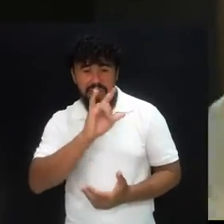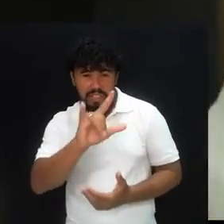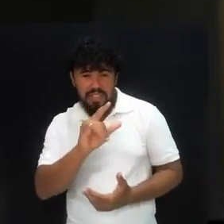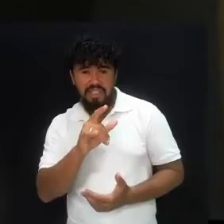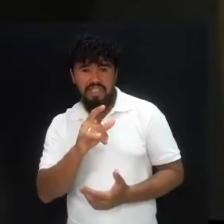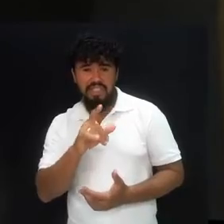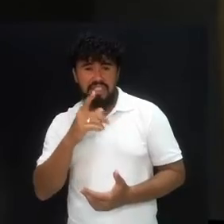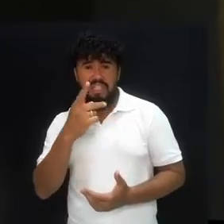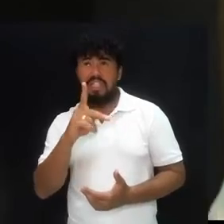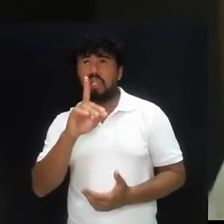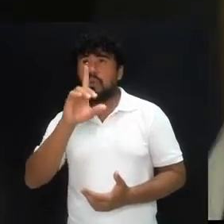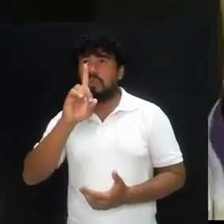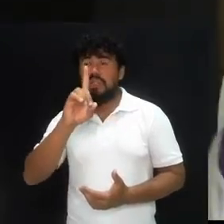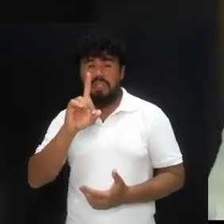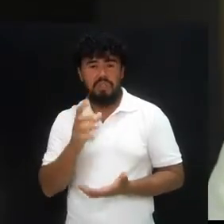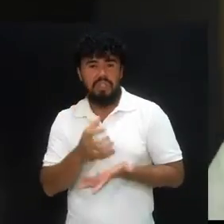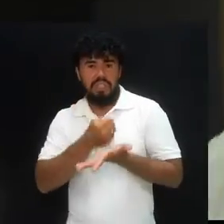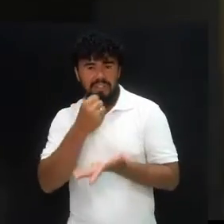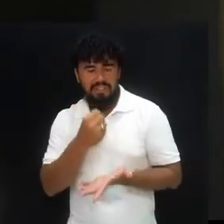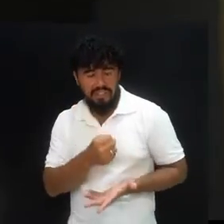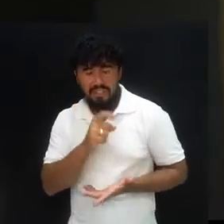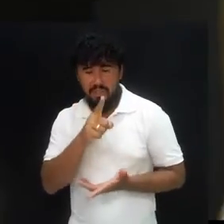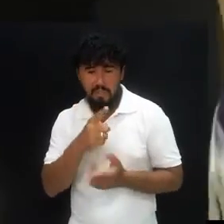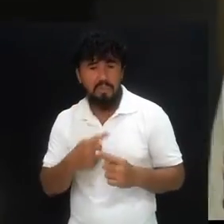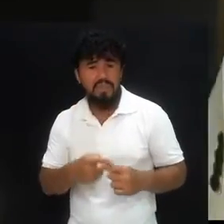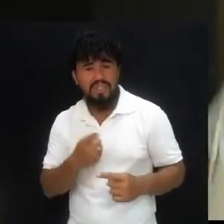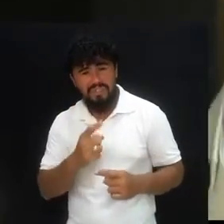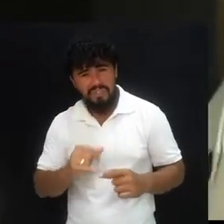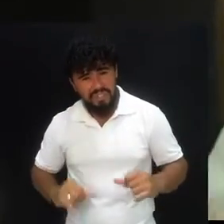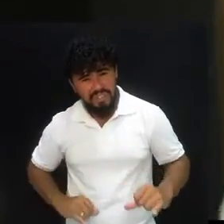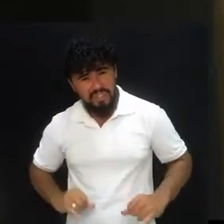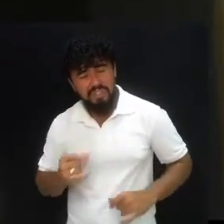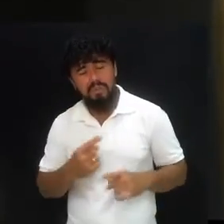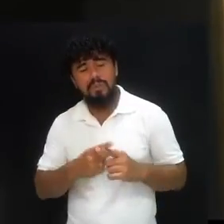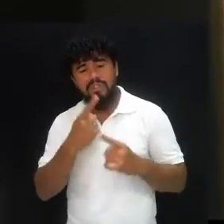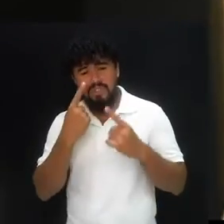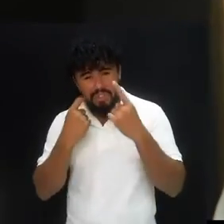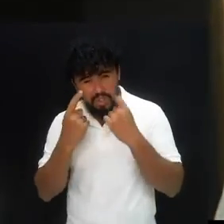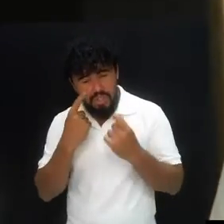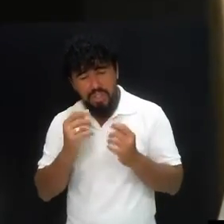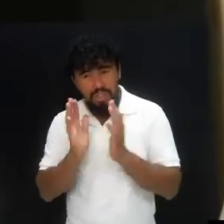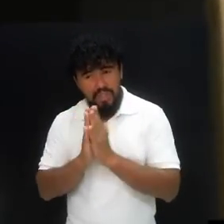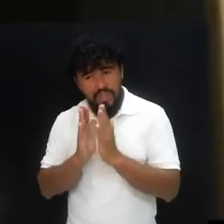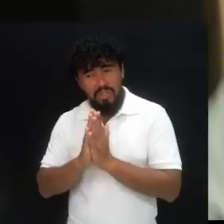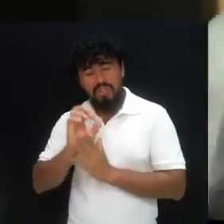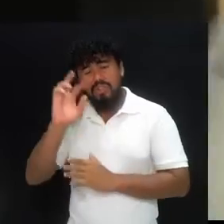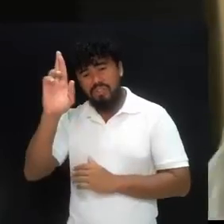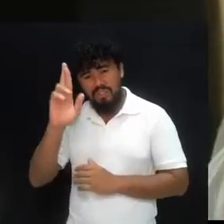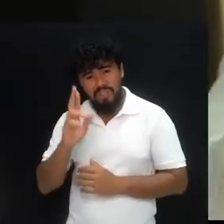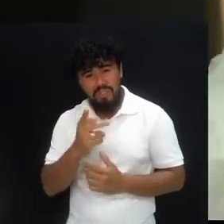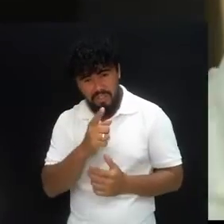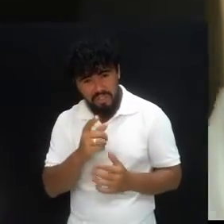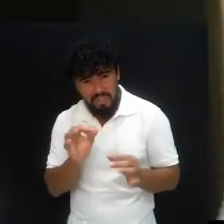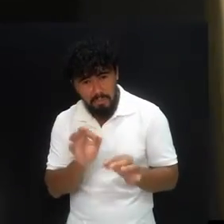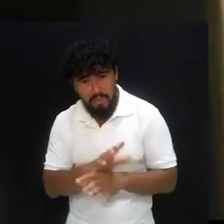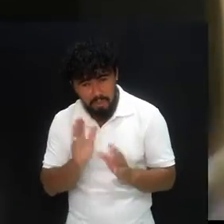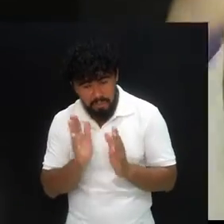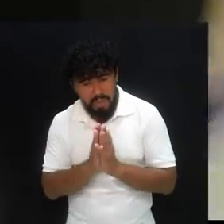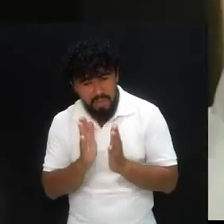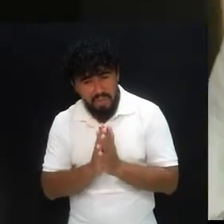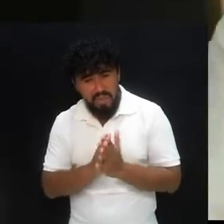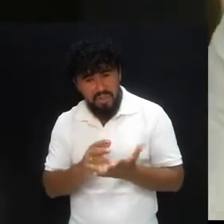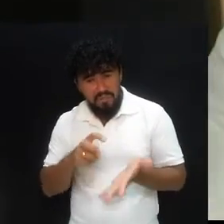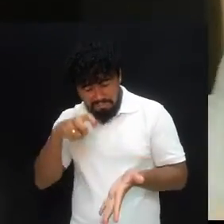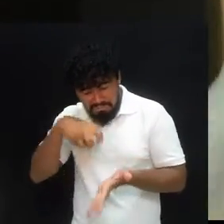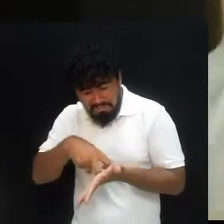que o teu Deus te livre. Por que você está sofrendo? Por que você está chorando? Rogue ao Senhor. Você está pronto a rogar? Você está pronto a orar? Você